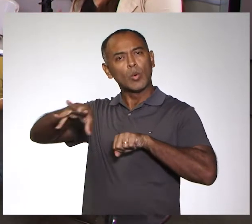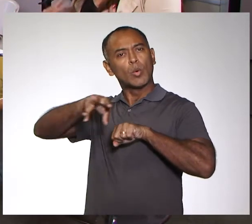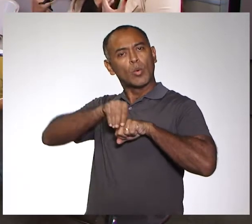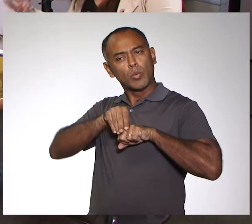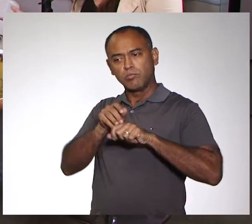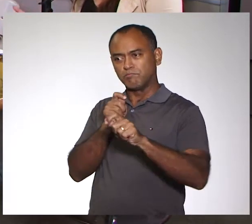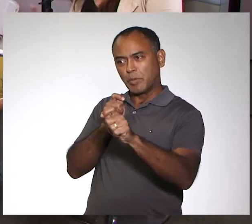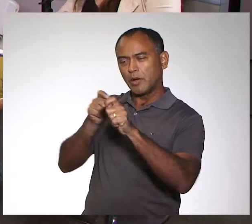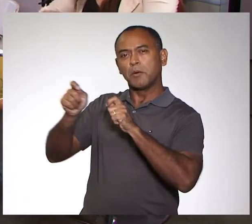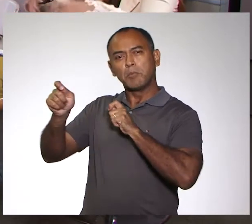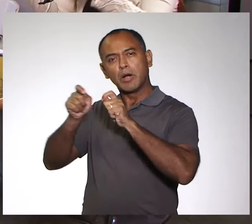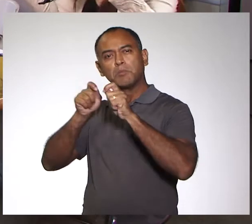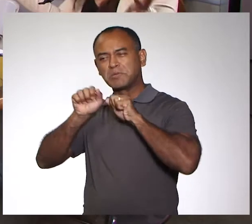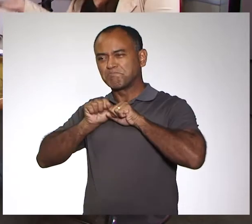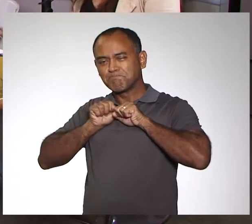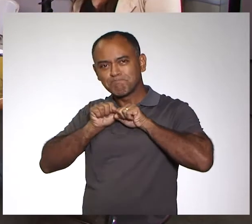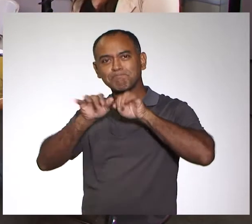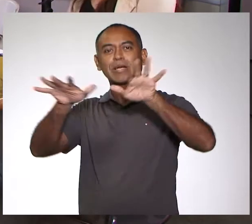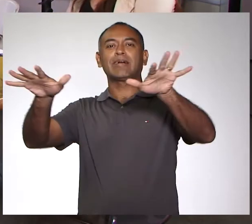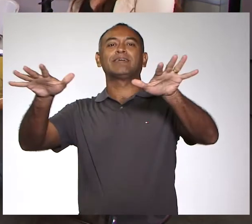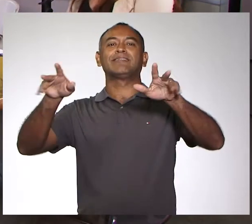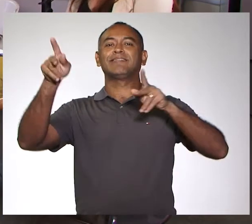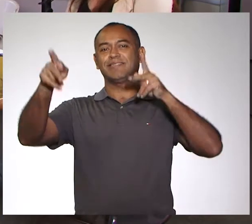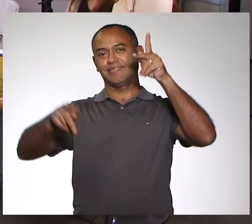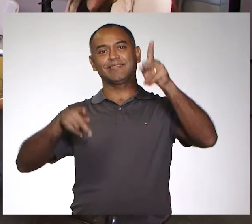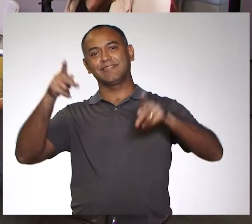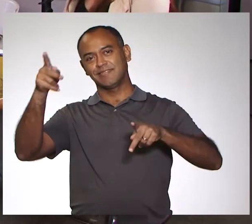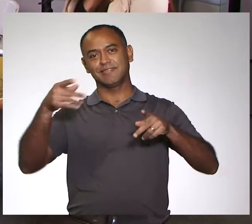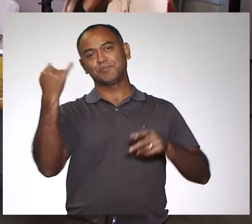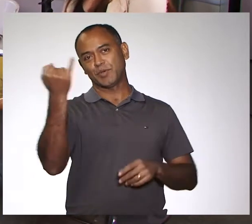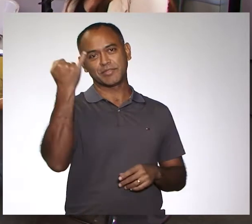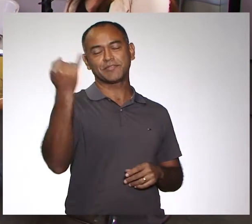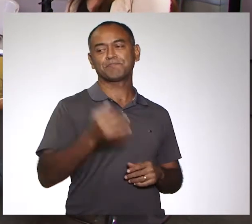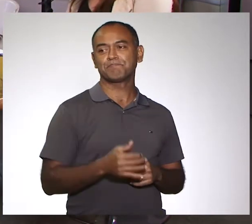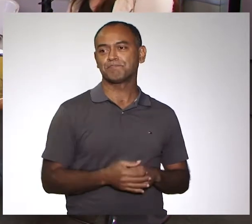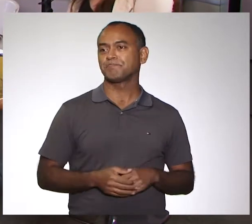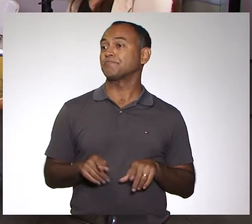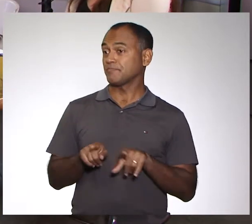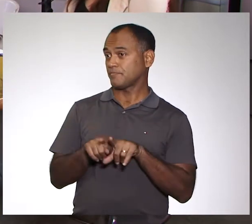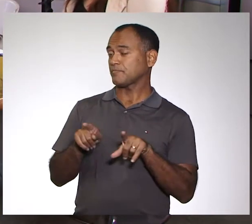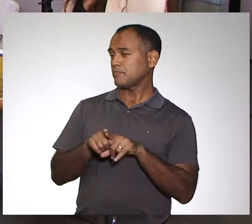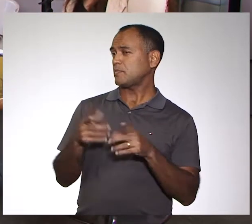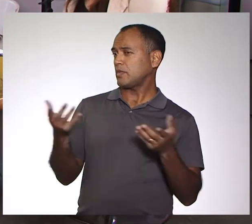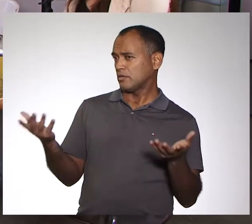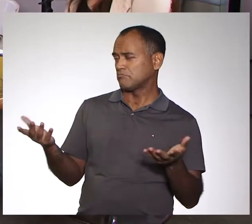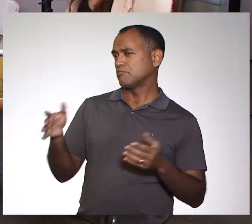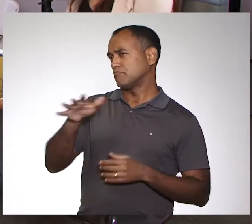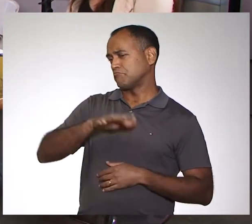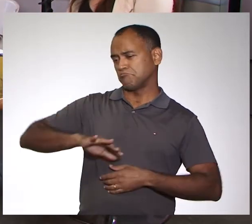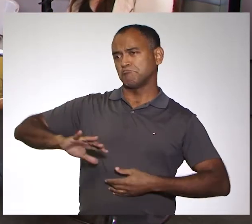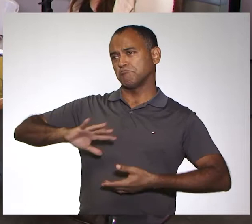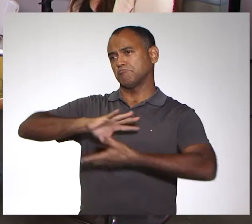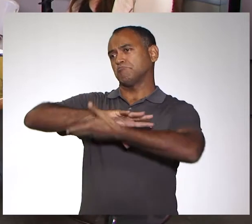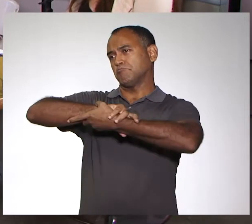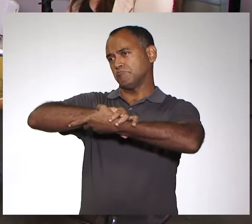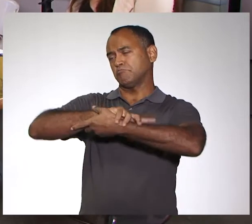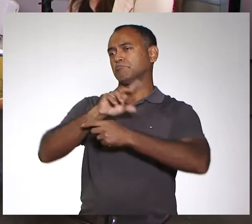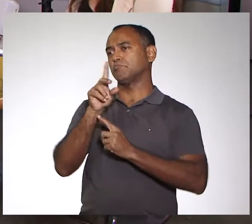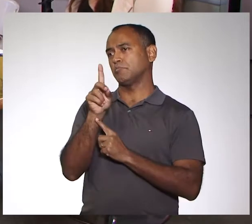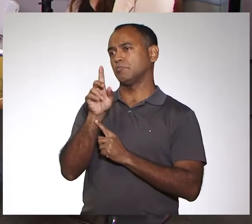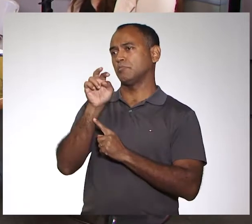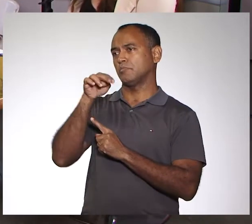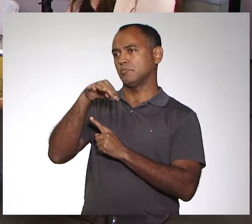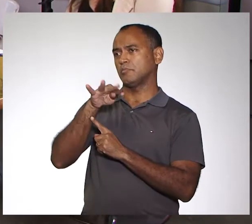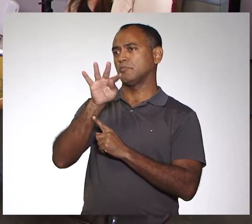conhecimento, durante as entrevistas, foi disseminado para a nossa população. Certo. E, professora, a parceria do